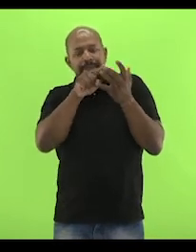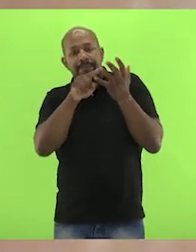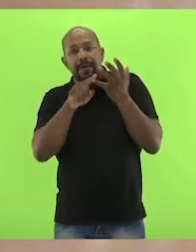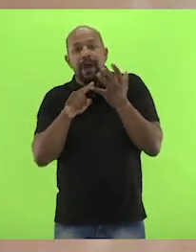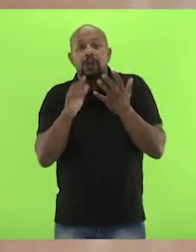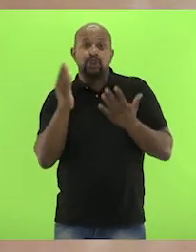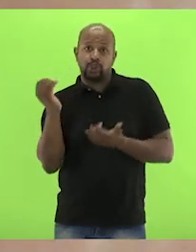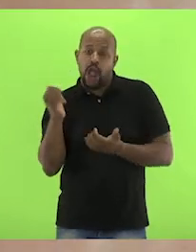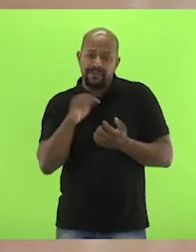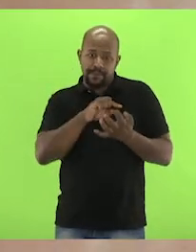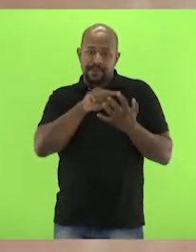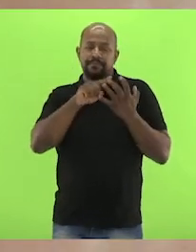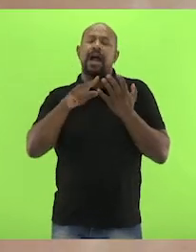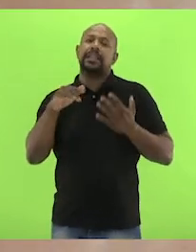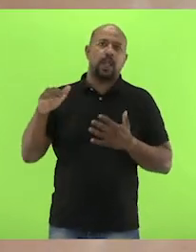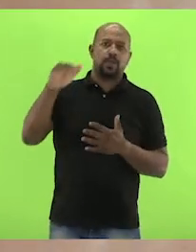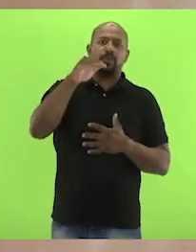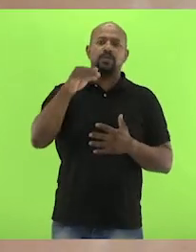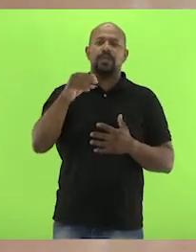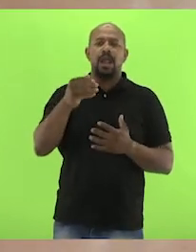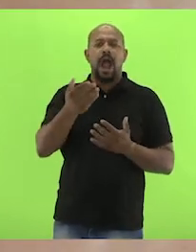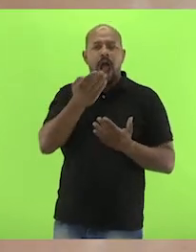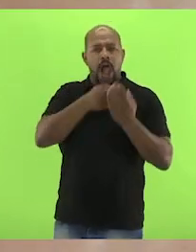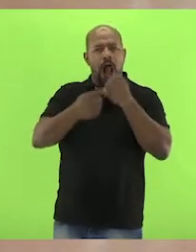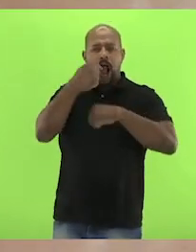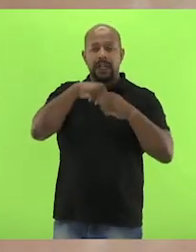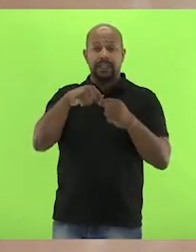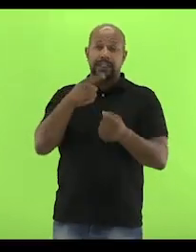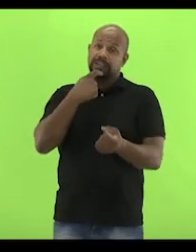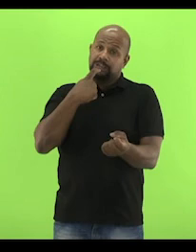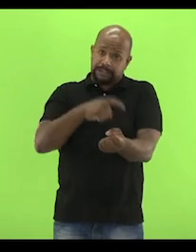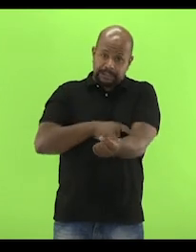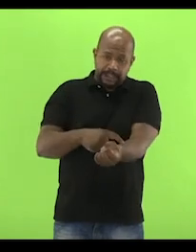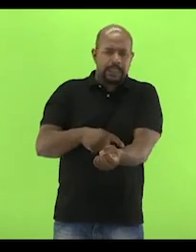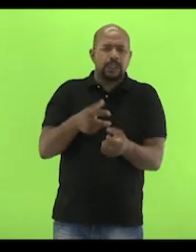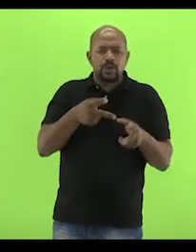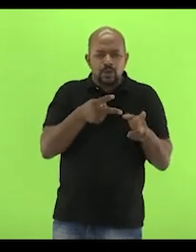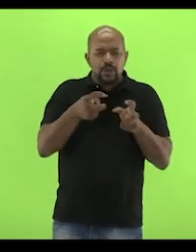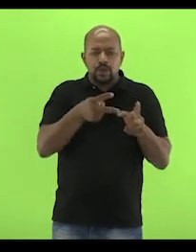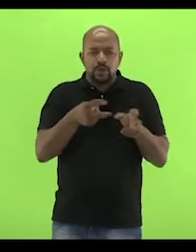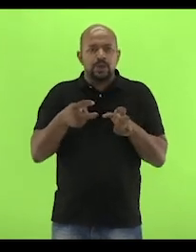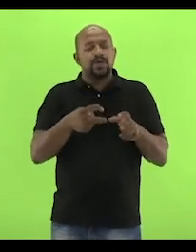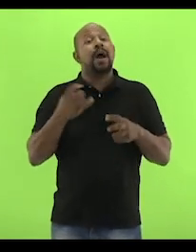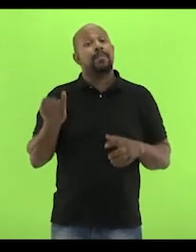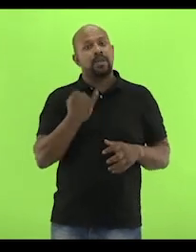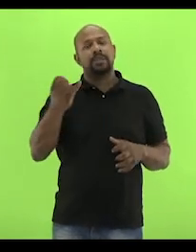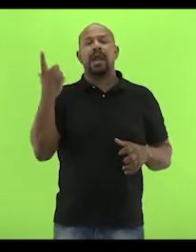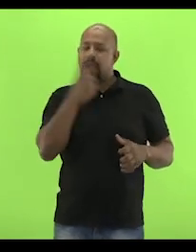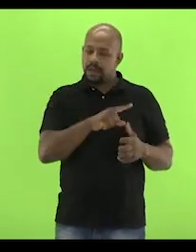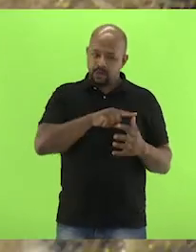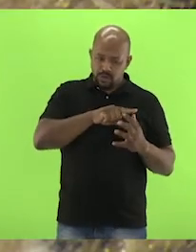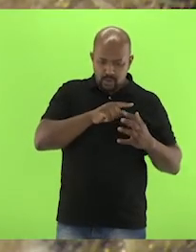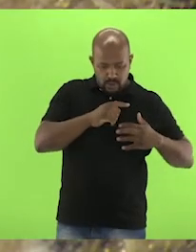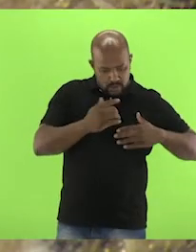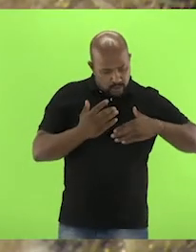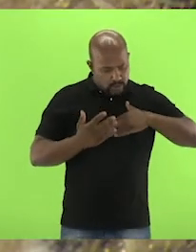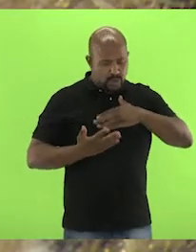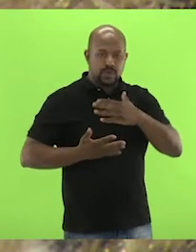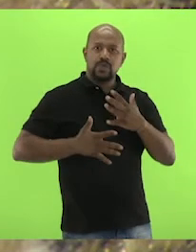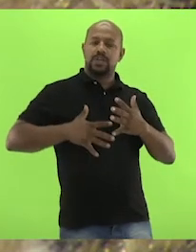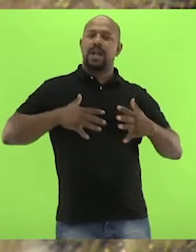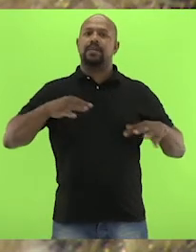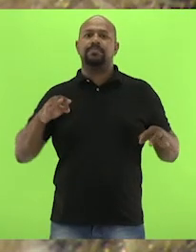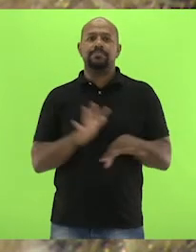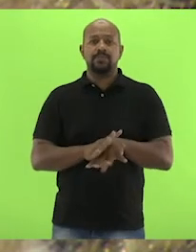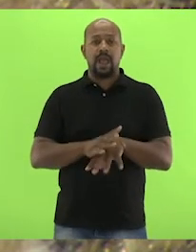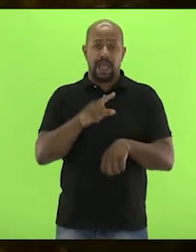adulto. A alimentação de sangue é importante para que este ciclo se complete. Ovos e percevejos. tempo